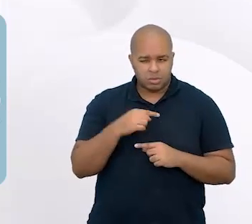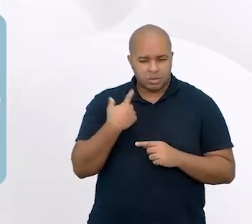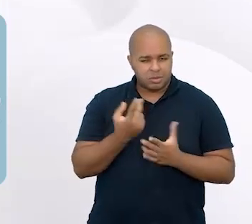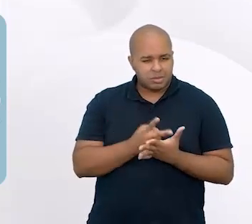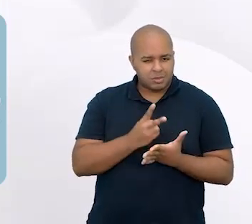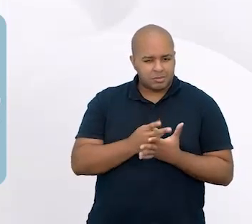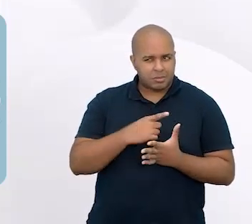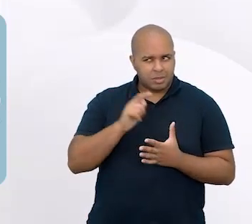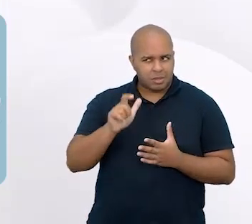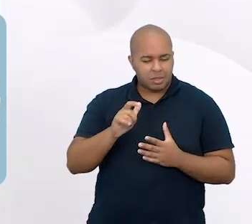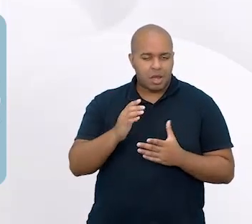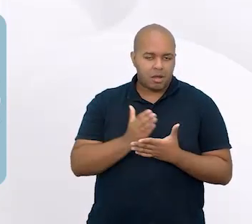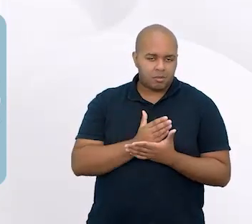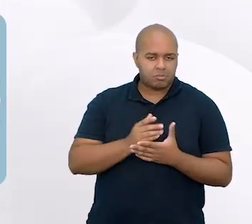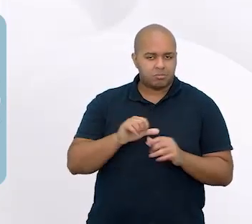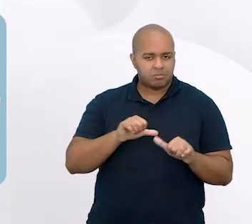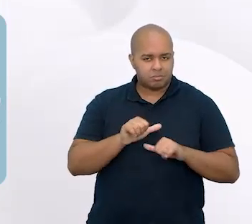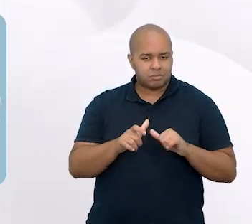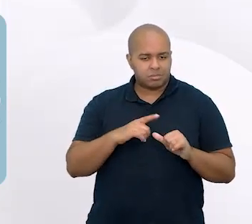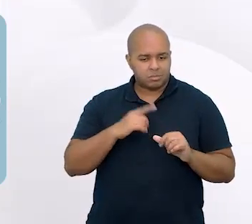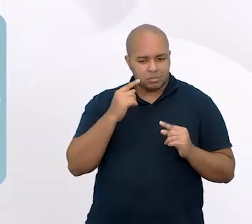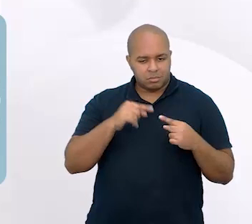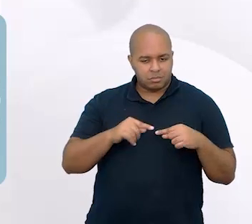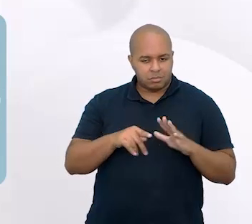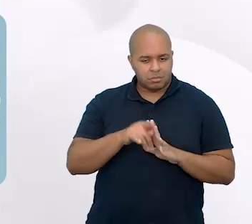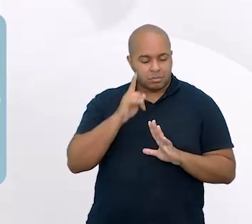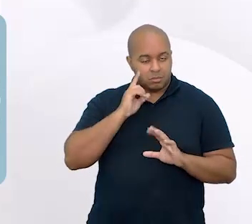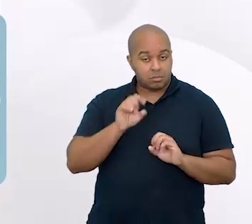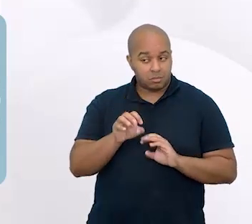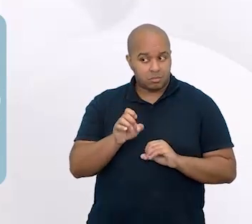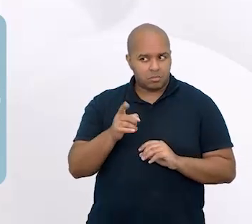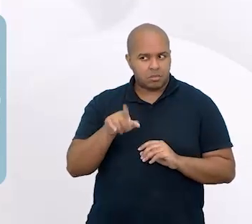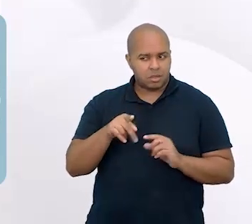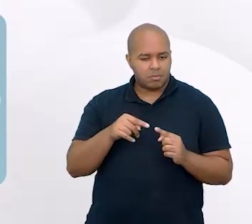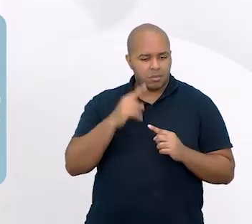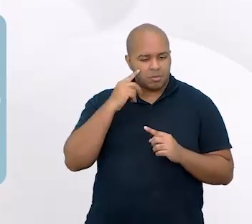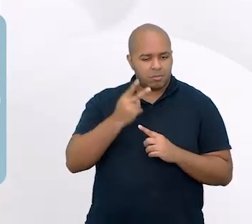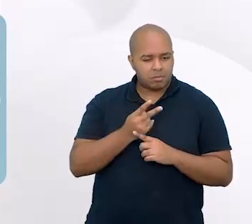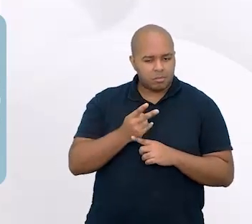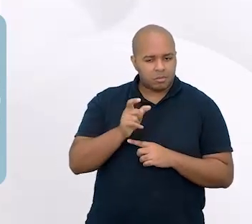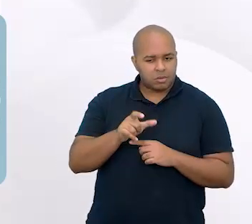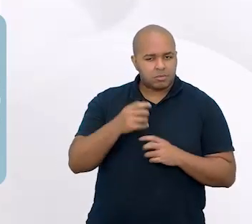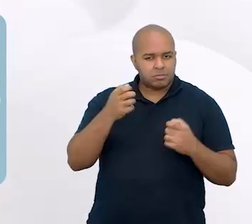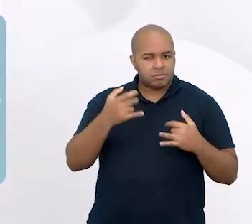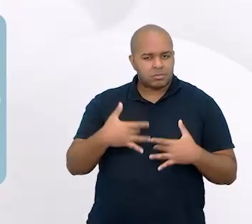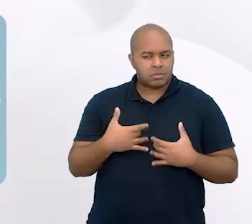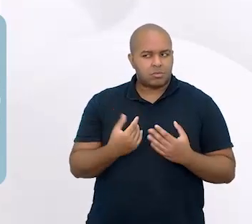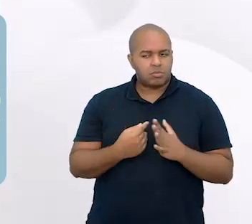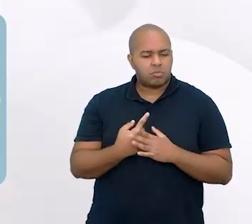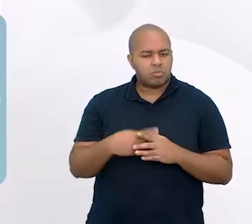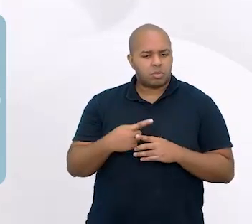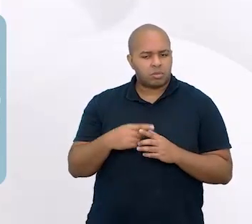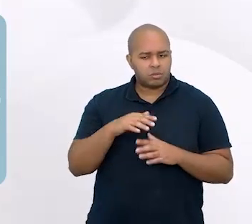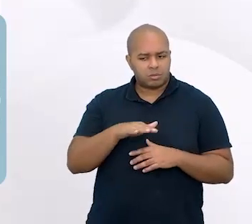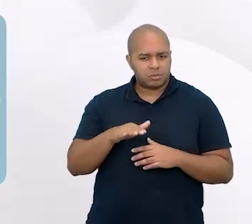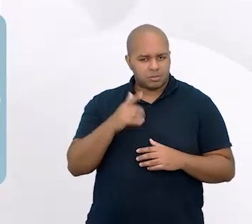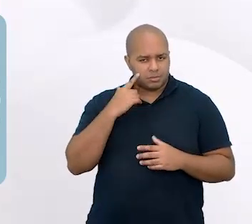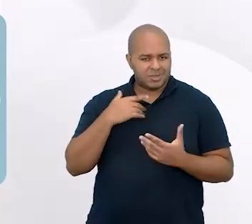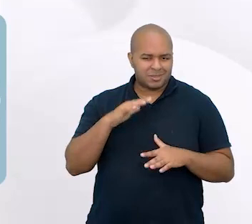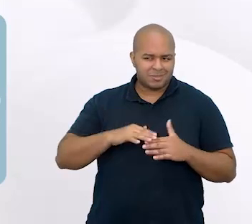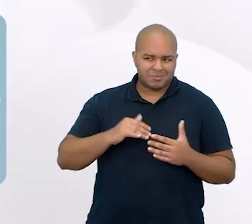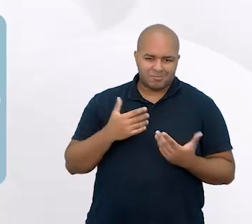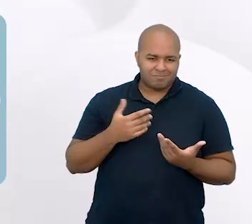gente sempre teve, e algumas mudanças em termos de educação, foi a busca por explicar por que as crianças fracassavam.